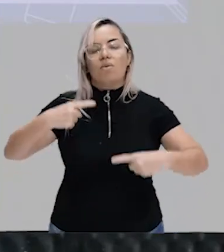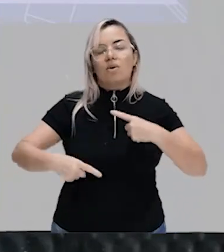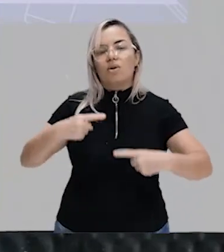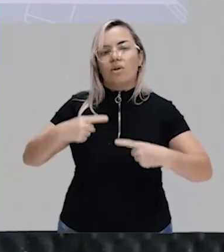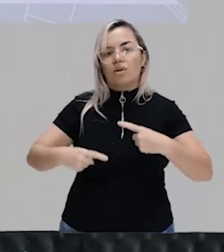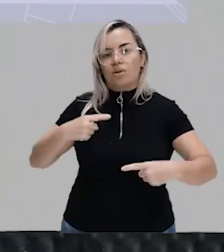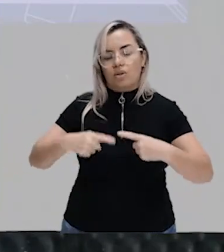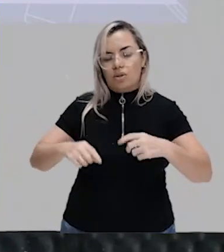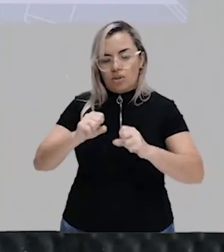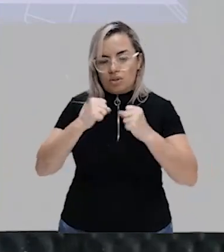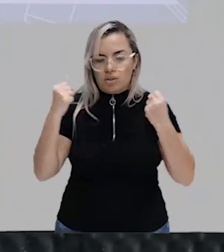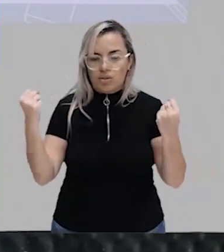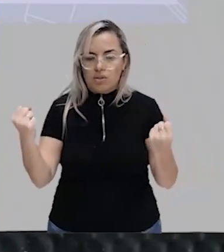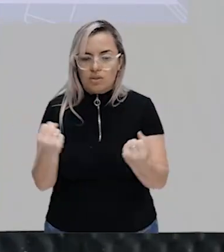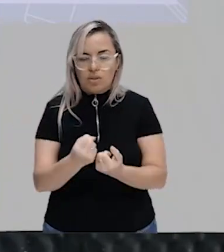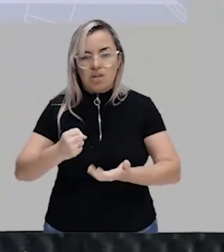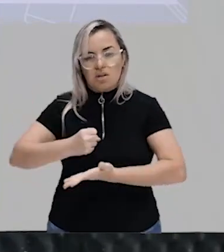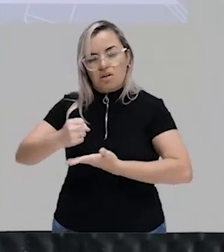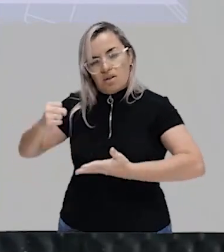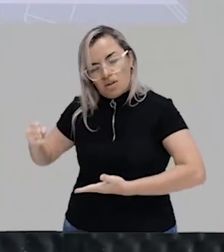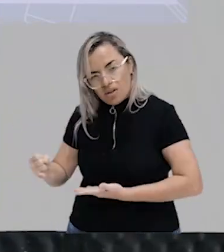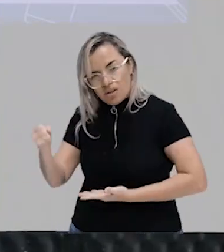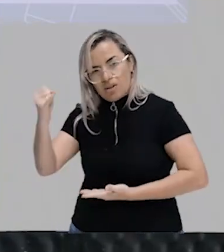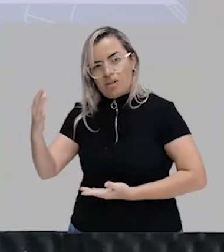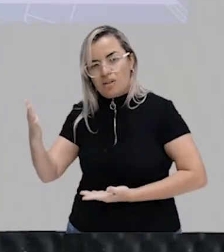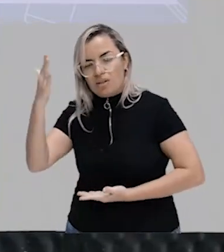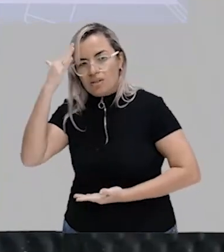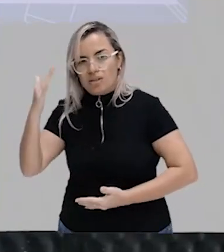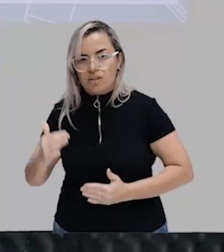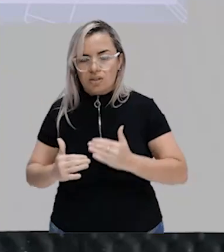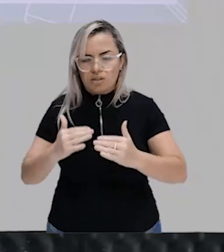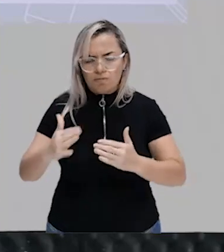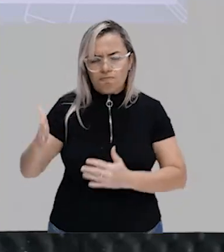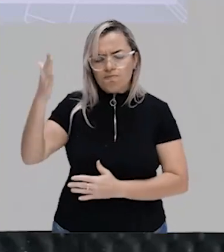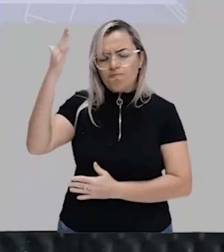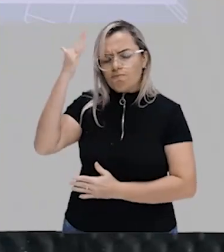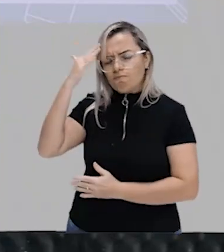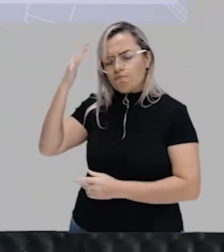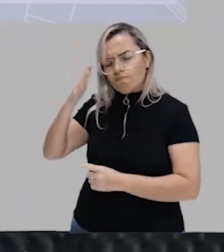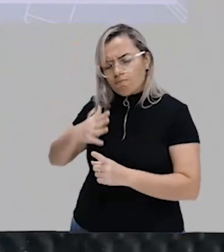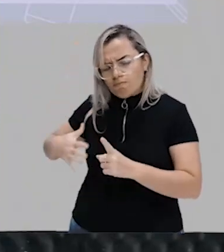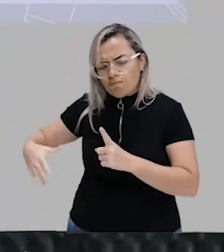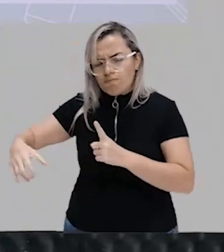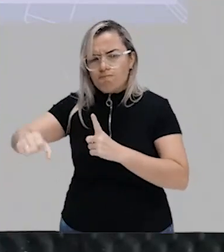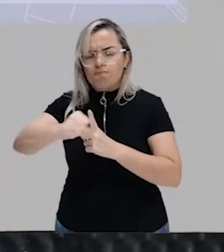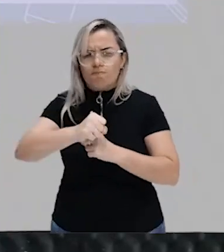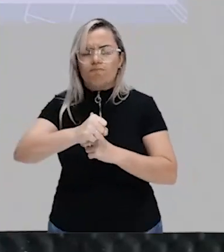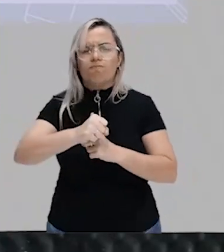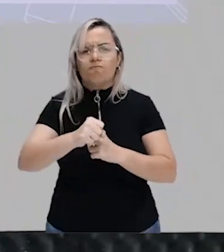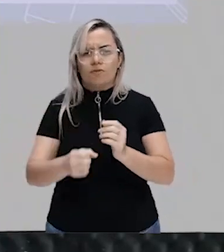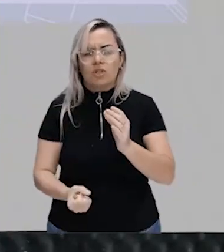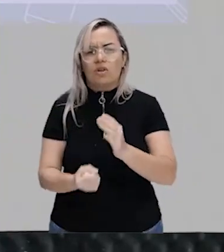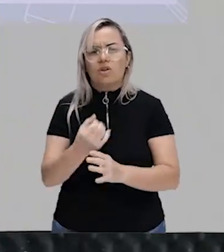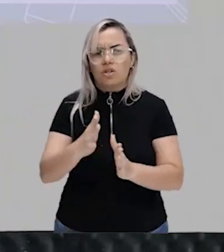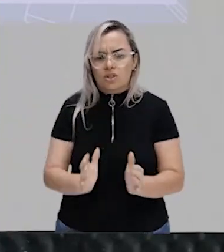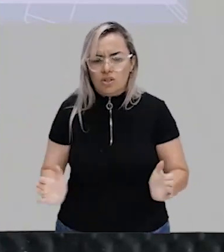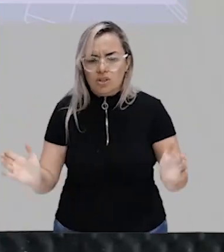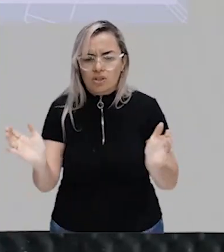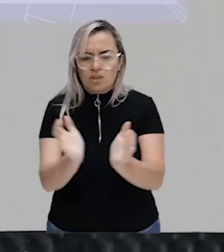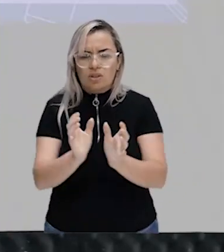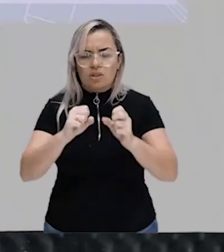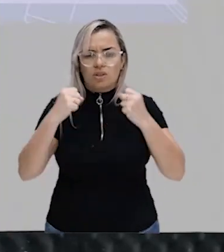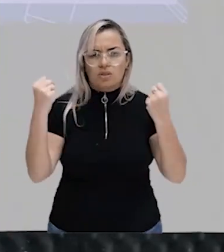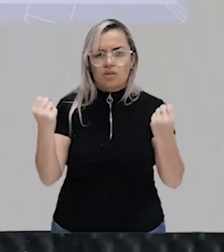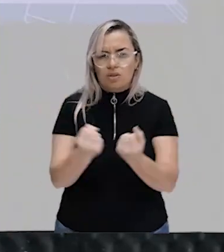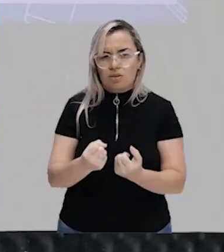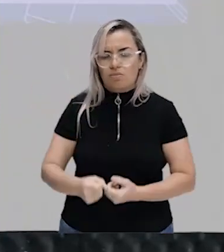são fundamentais fundamentais para entender esse processo esse processo de formação das classes. Vou